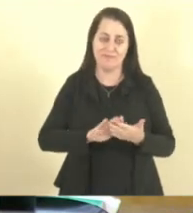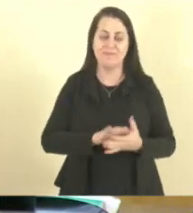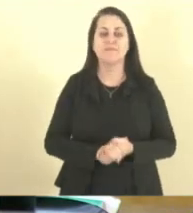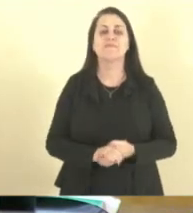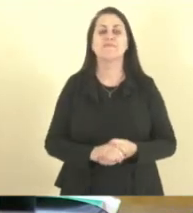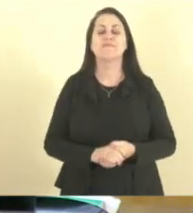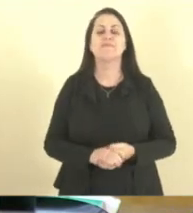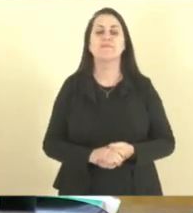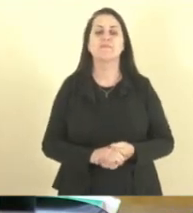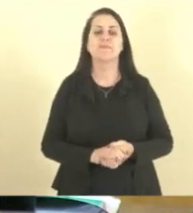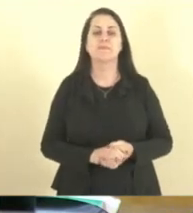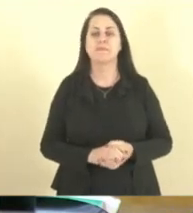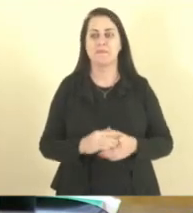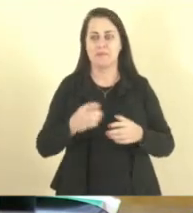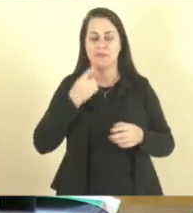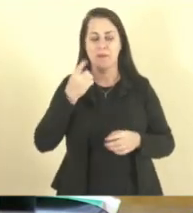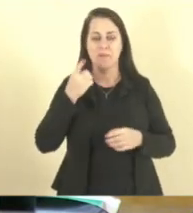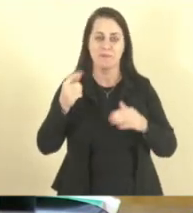votação. Deputada Raquel.